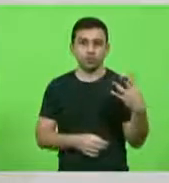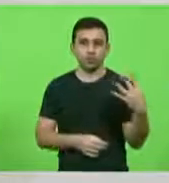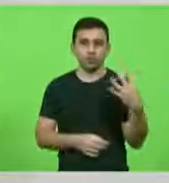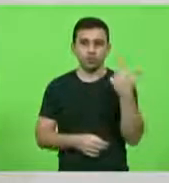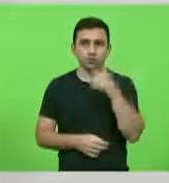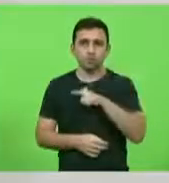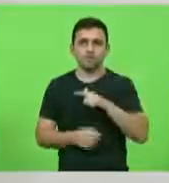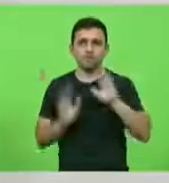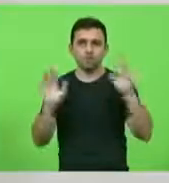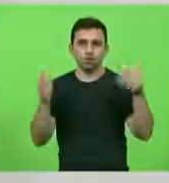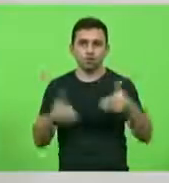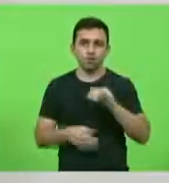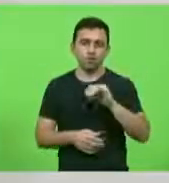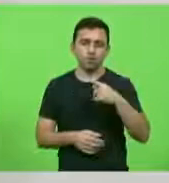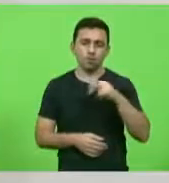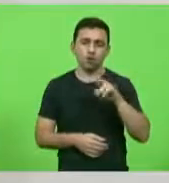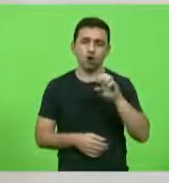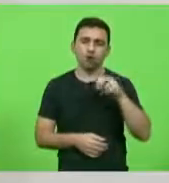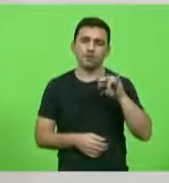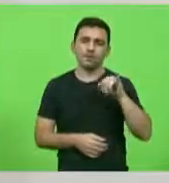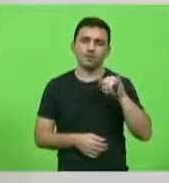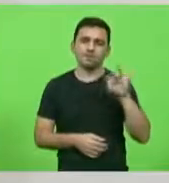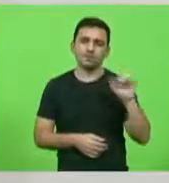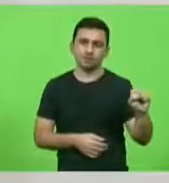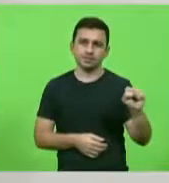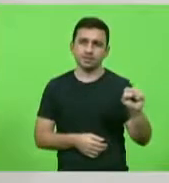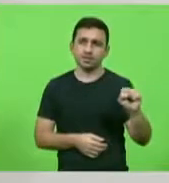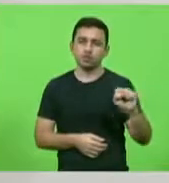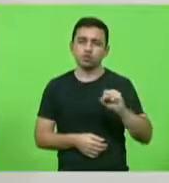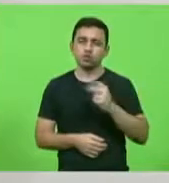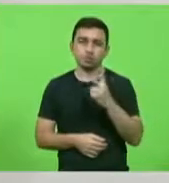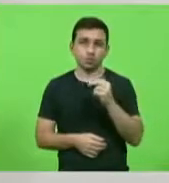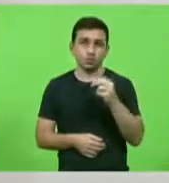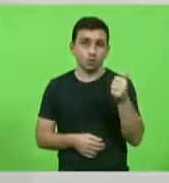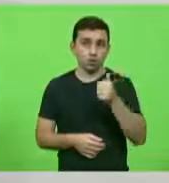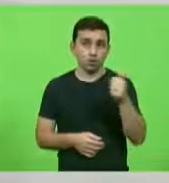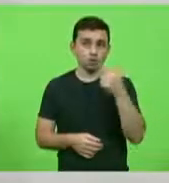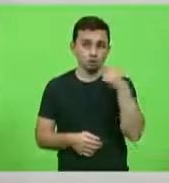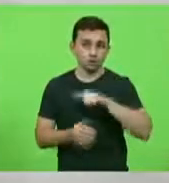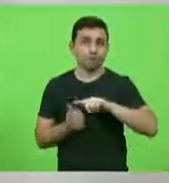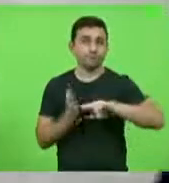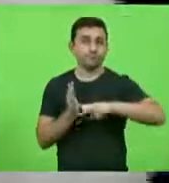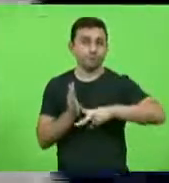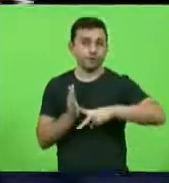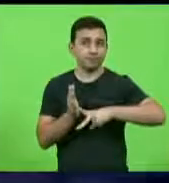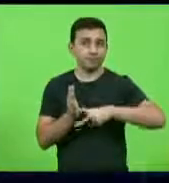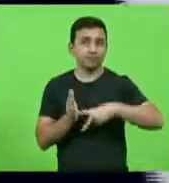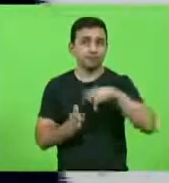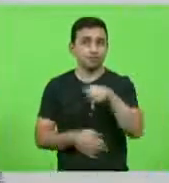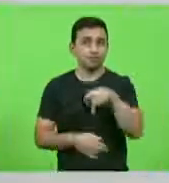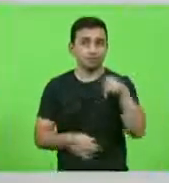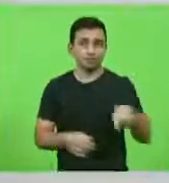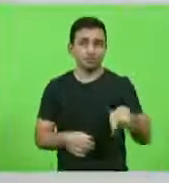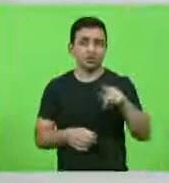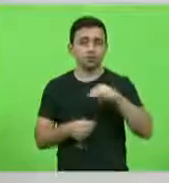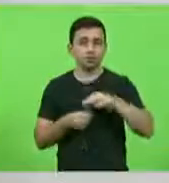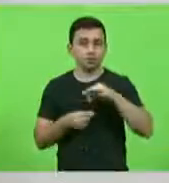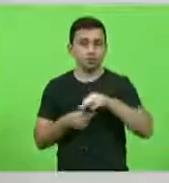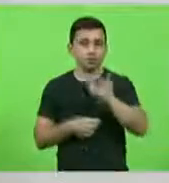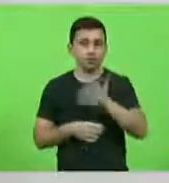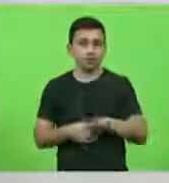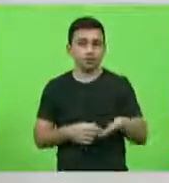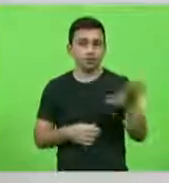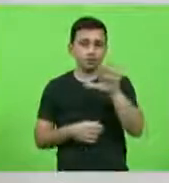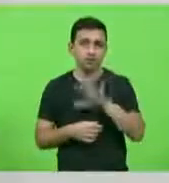Fórum, que em 2011 tornou-se a federação de sindicatos de professores e professoras de instituições federais